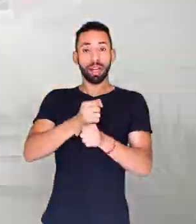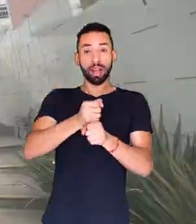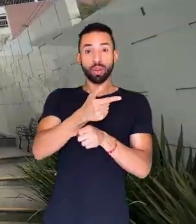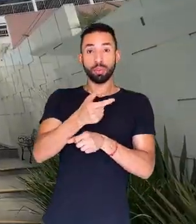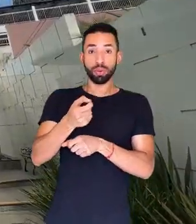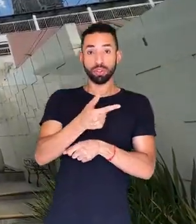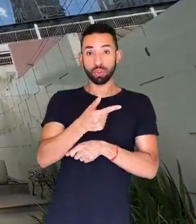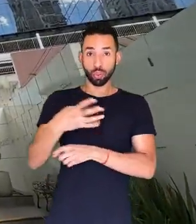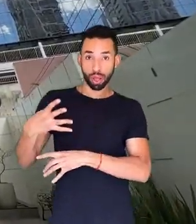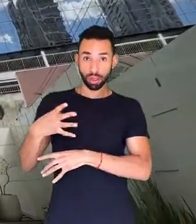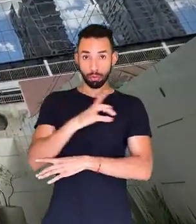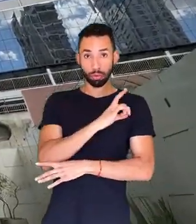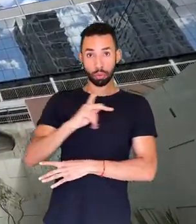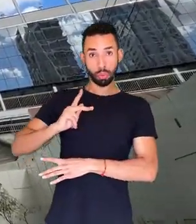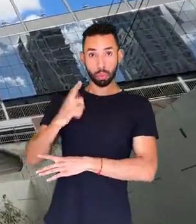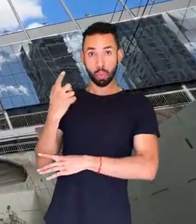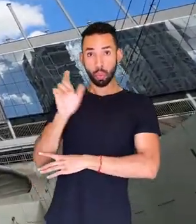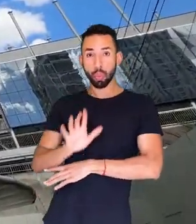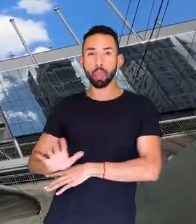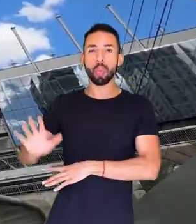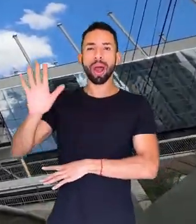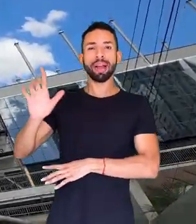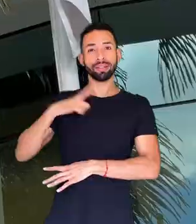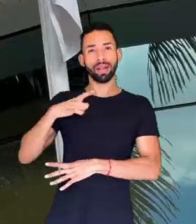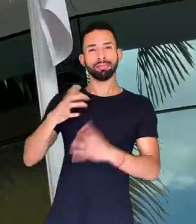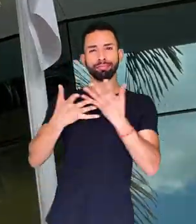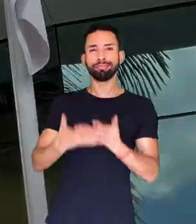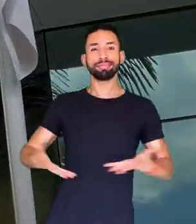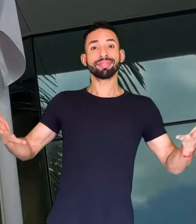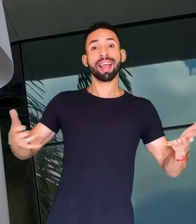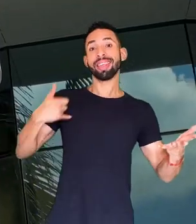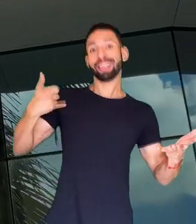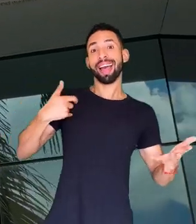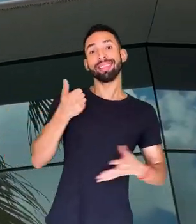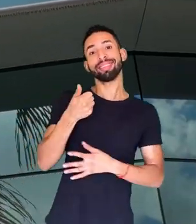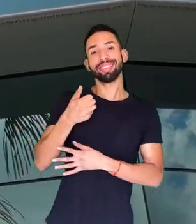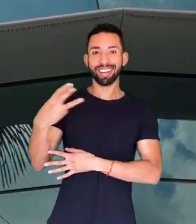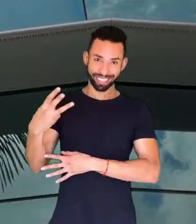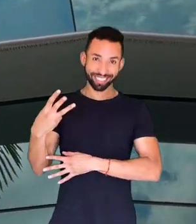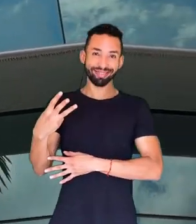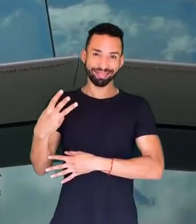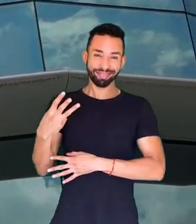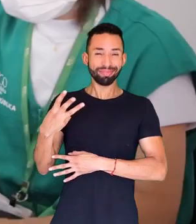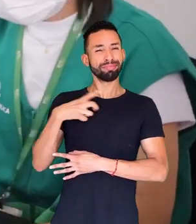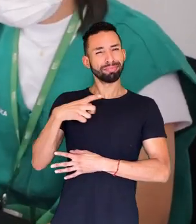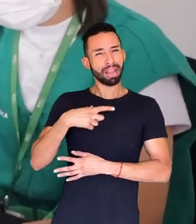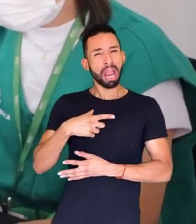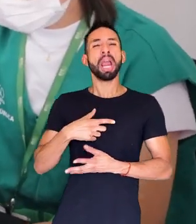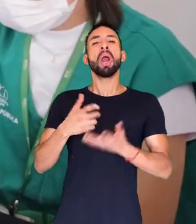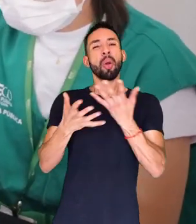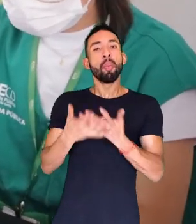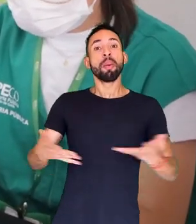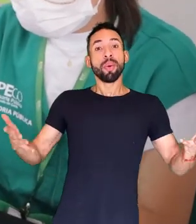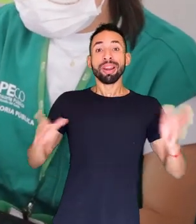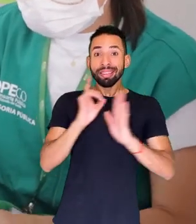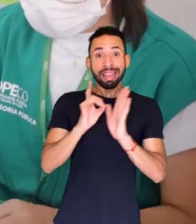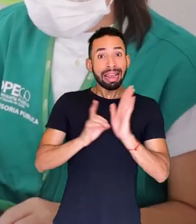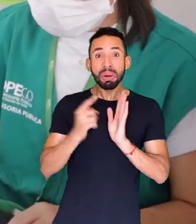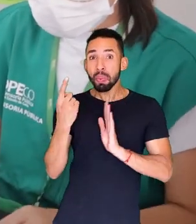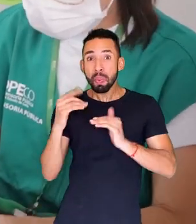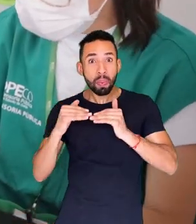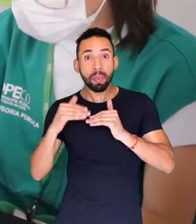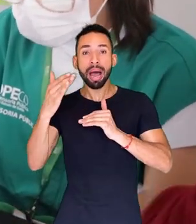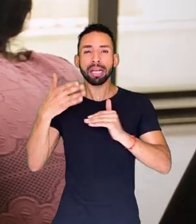Em 2024, a Defensoria Pública de Goiás comemora seu aniversário de 13 anos e celebra mais de uma